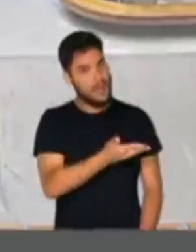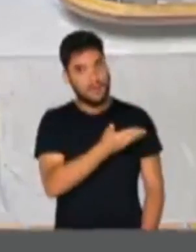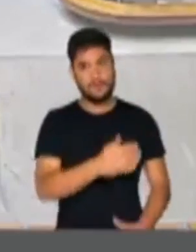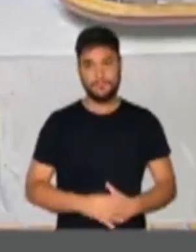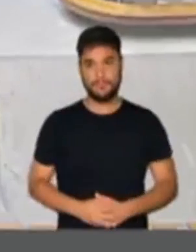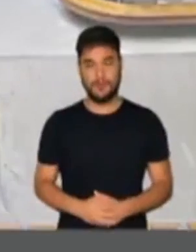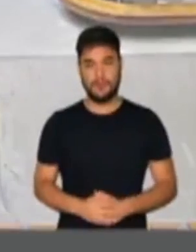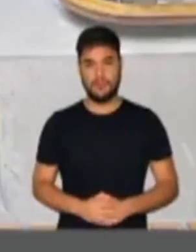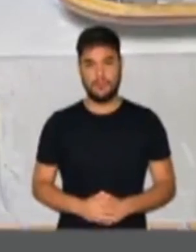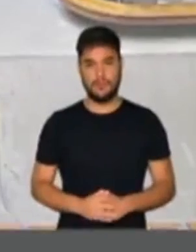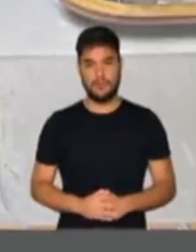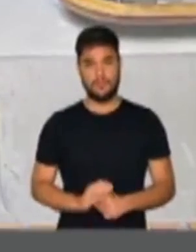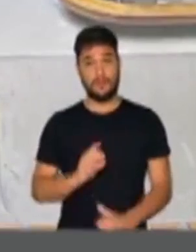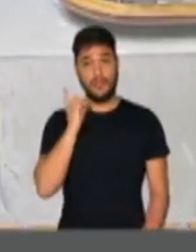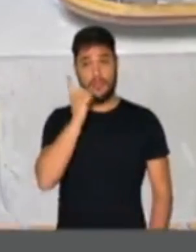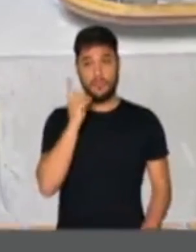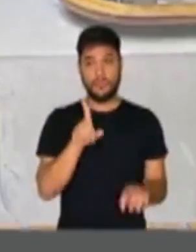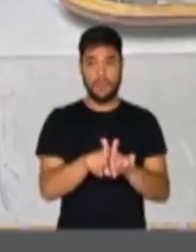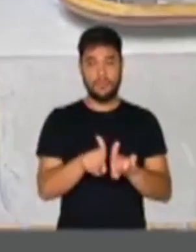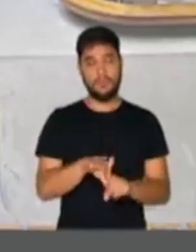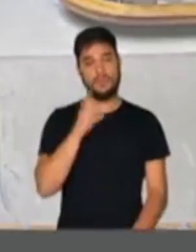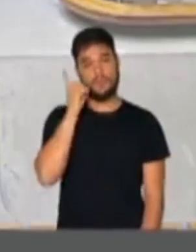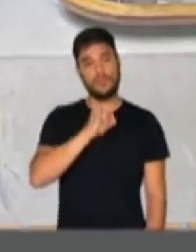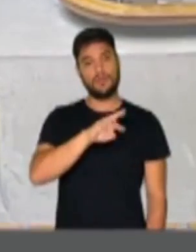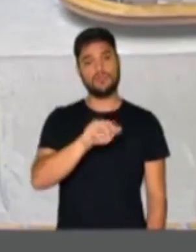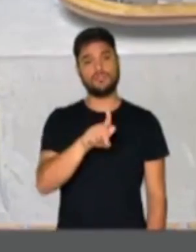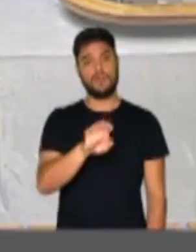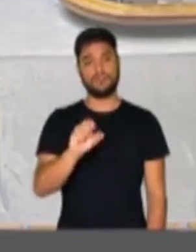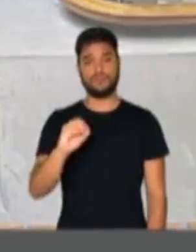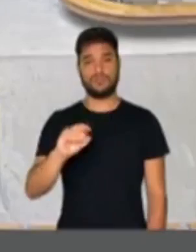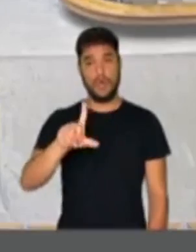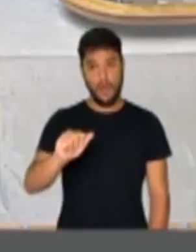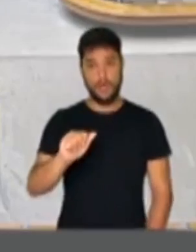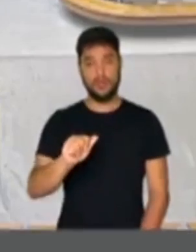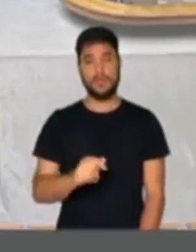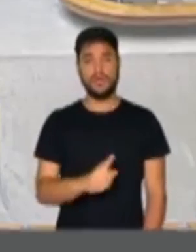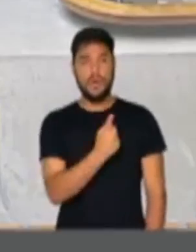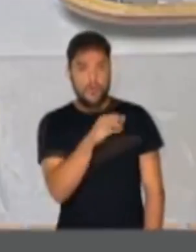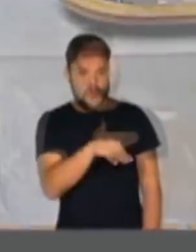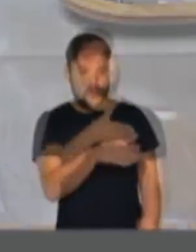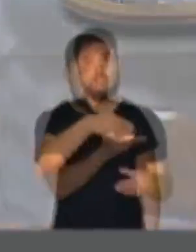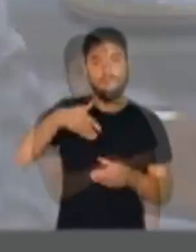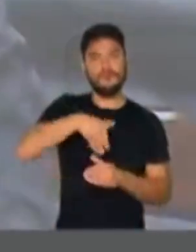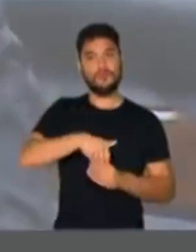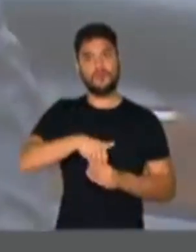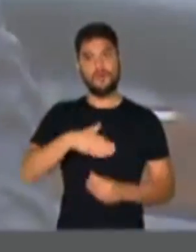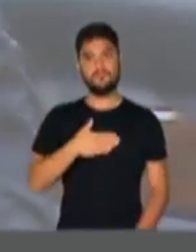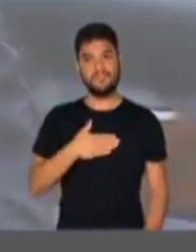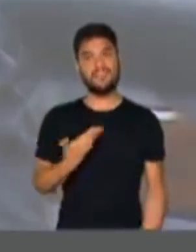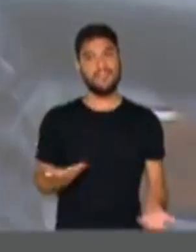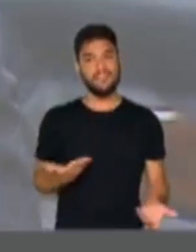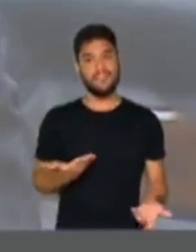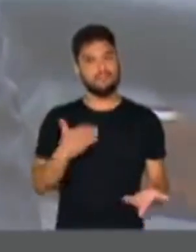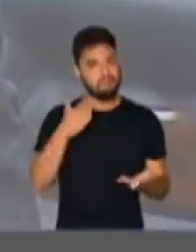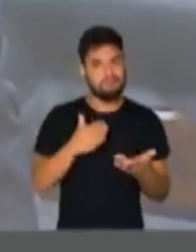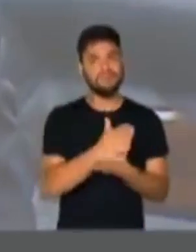Arnaldo Jardim de São Paulo, nesses 30 segundos, para agradecer o povo de São Paulo, que me honrou nas urnas e me dá,